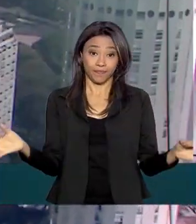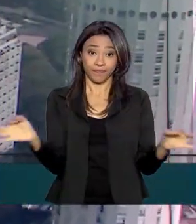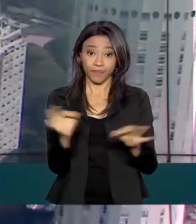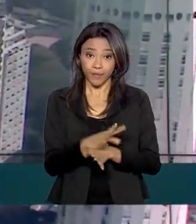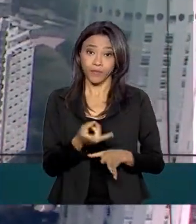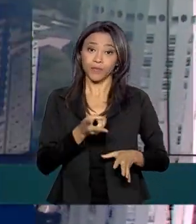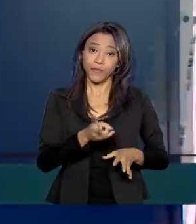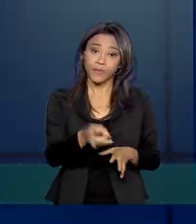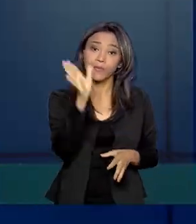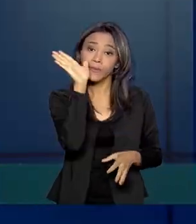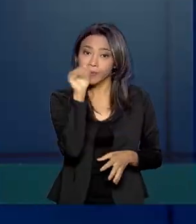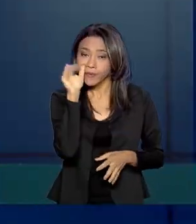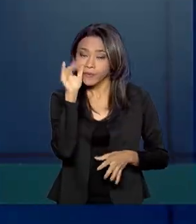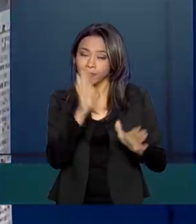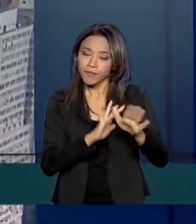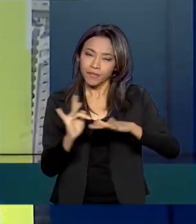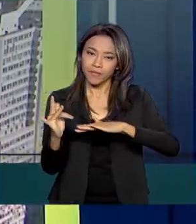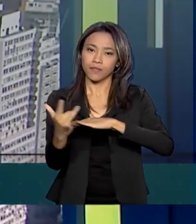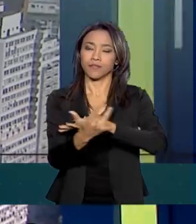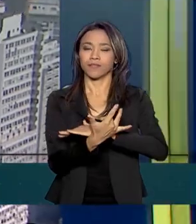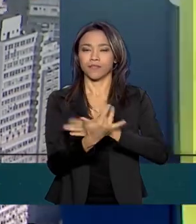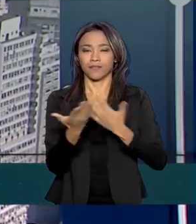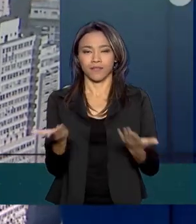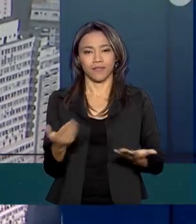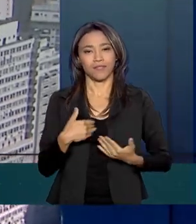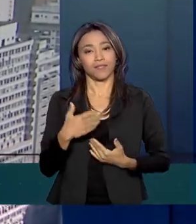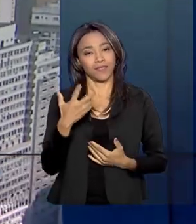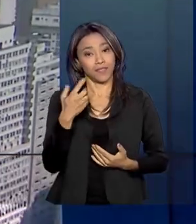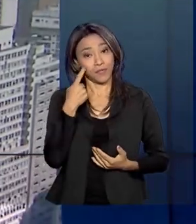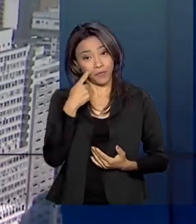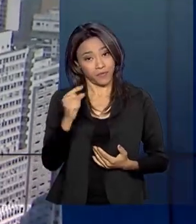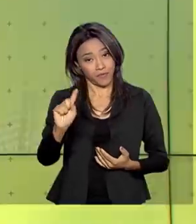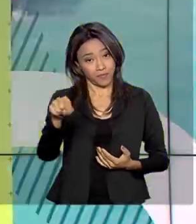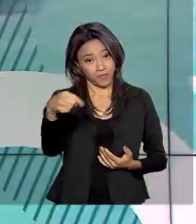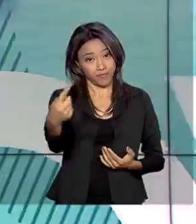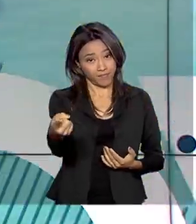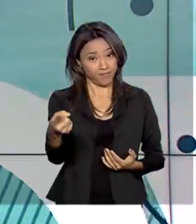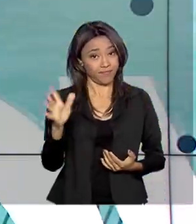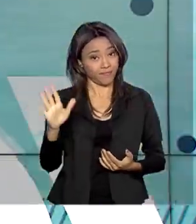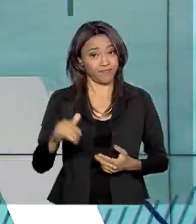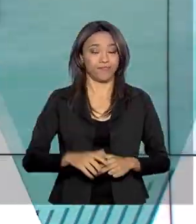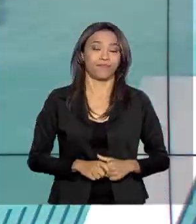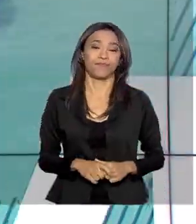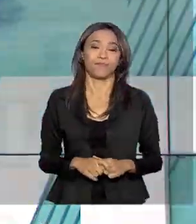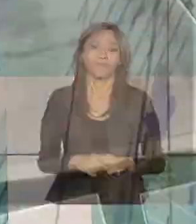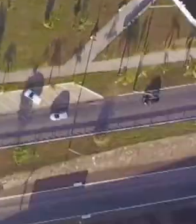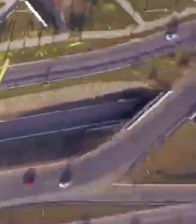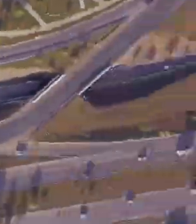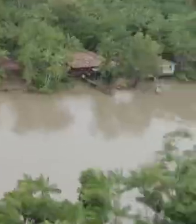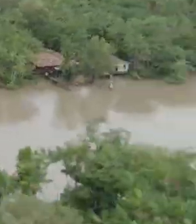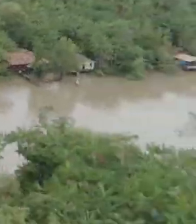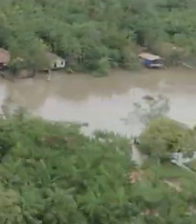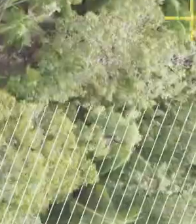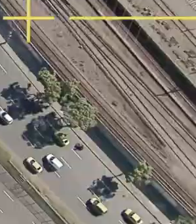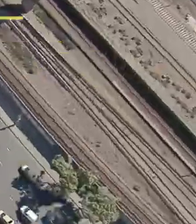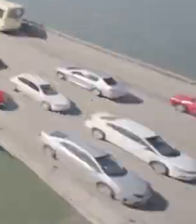por aqui. Continue nos acompanhando pelas redes sociais. E nos vemos aí na próxima edição. Até lá! Tchau!